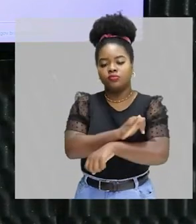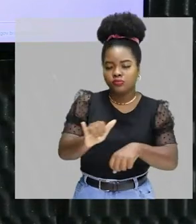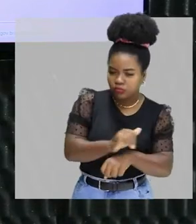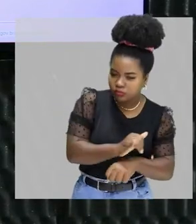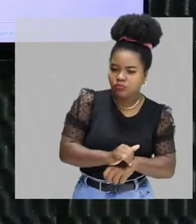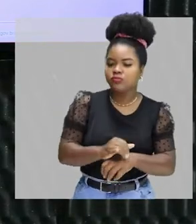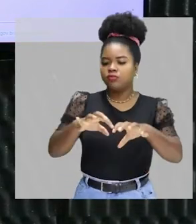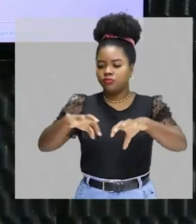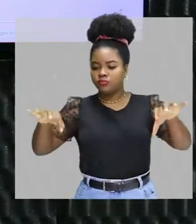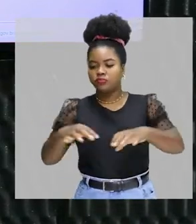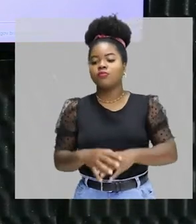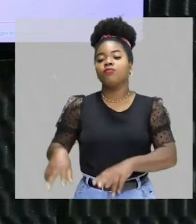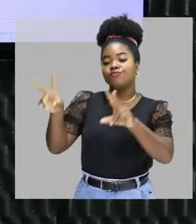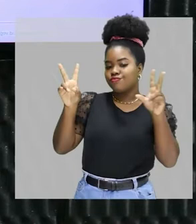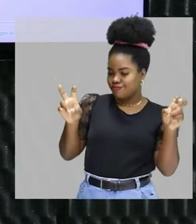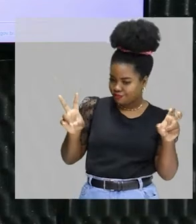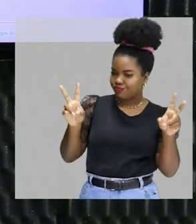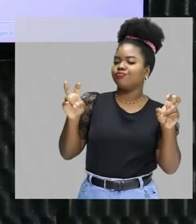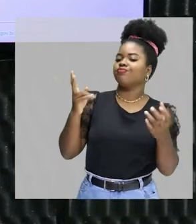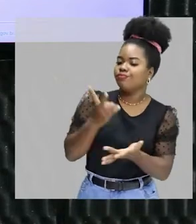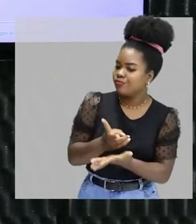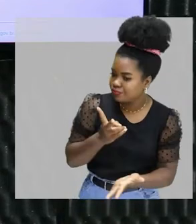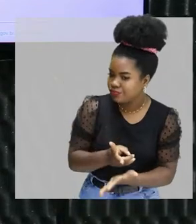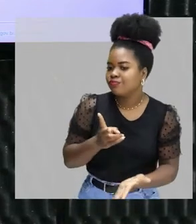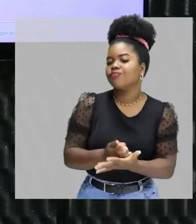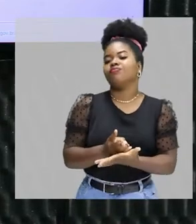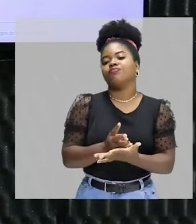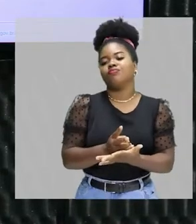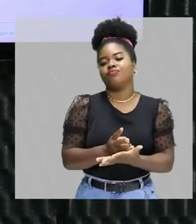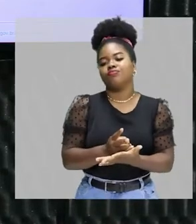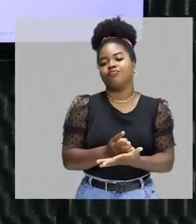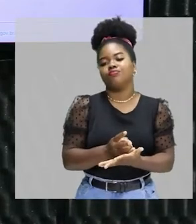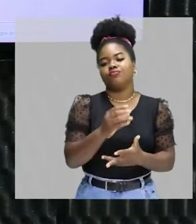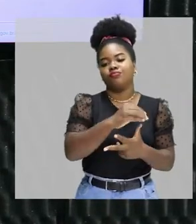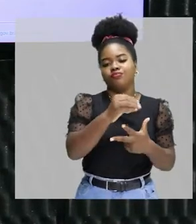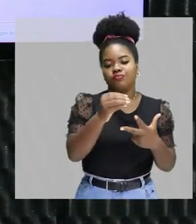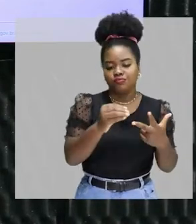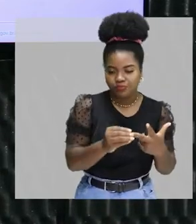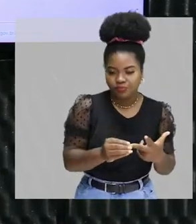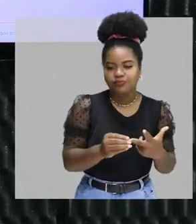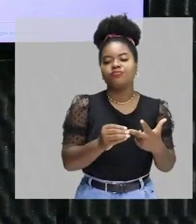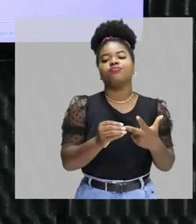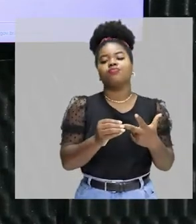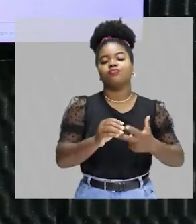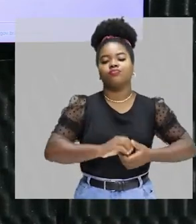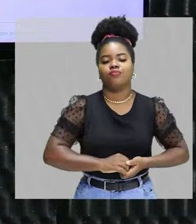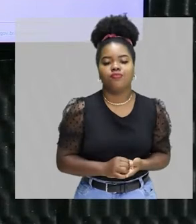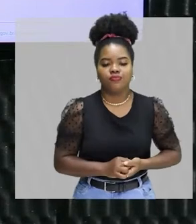um tema que vai ser, que é muito abordado a nível de Enem. Então, olha só, nós